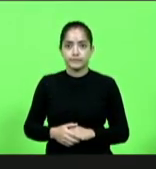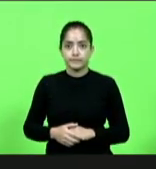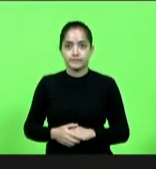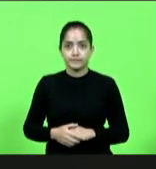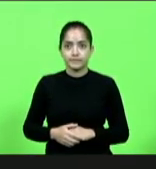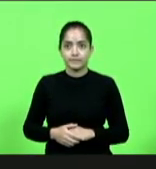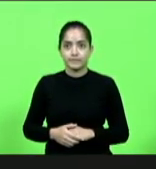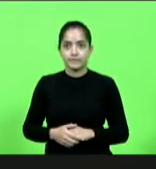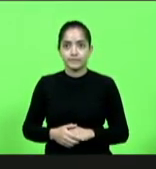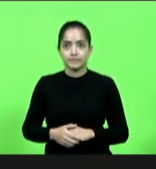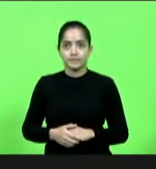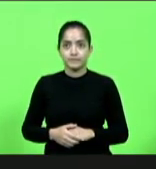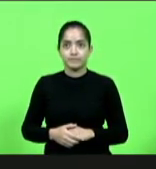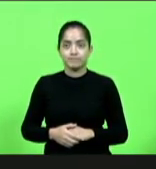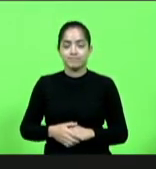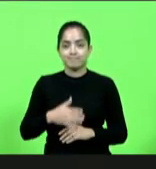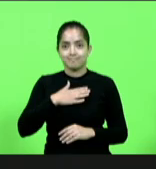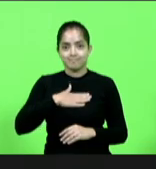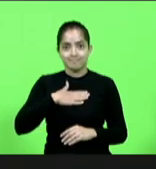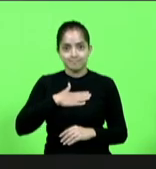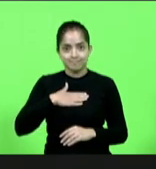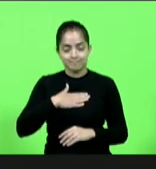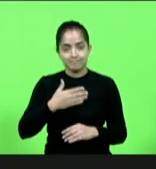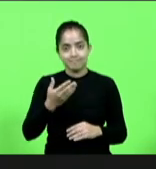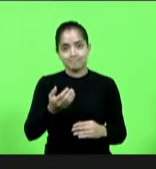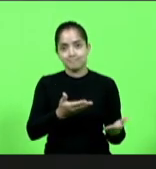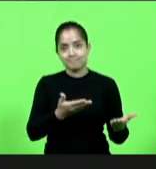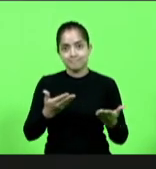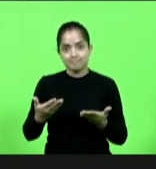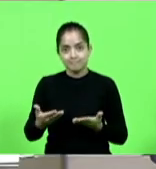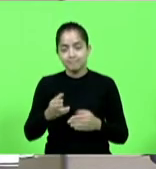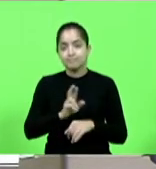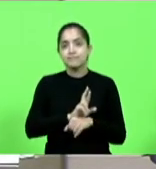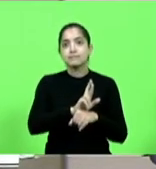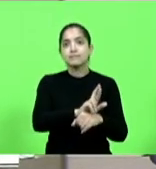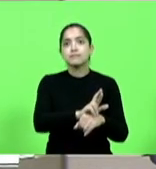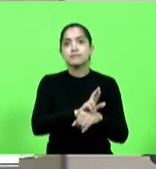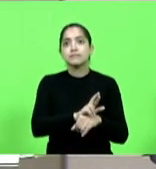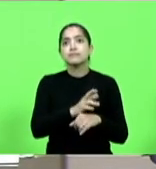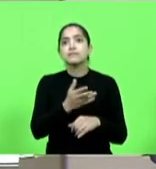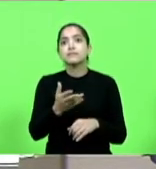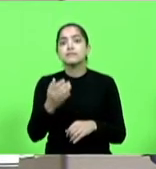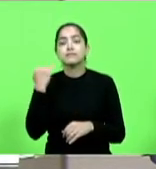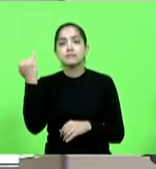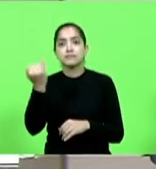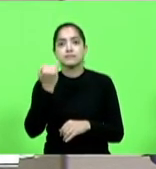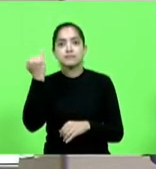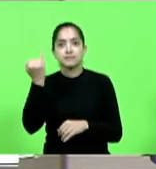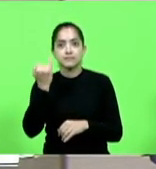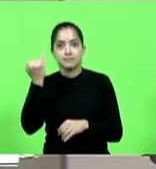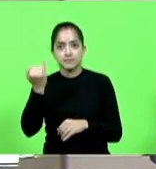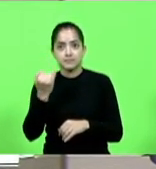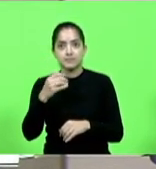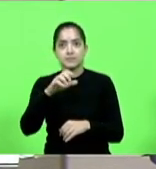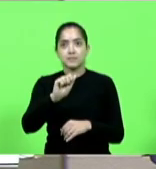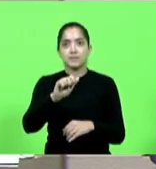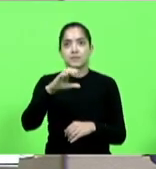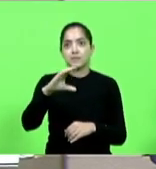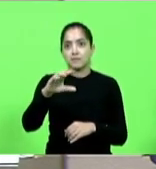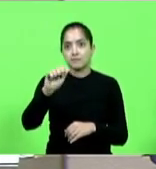meu amigo Silvano uma alegria tê-lo aqui representando neste momento esta importante instituição que é a CAERTE